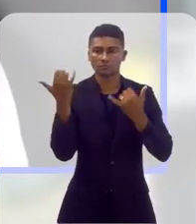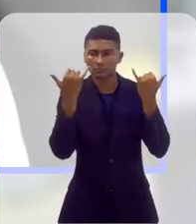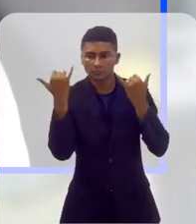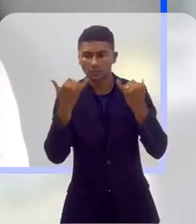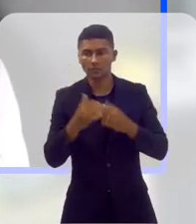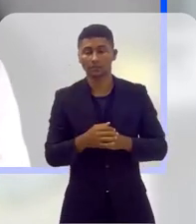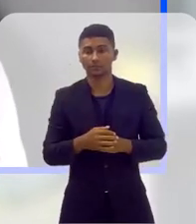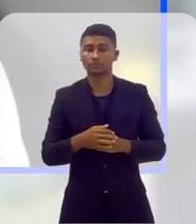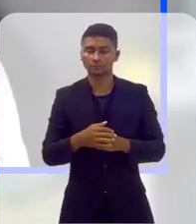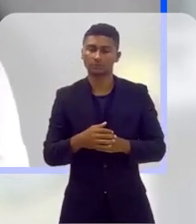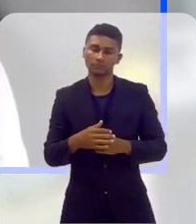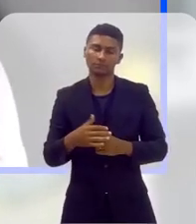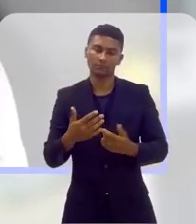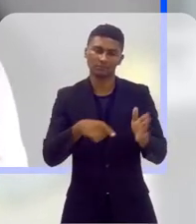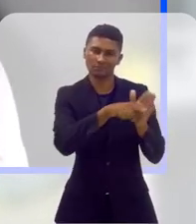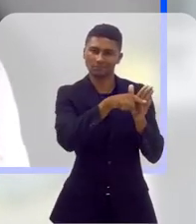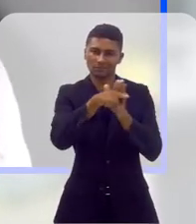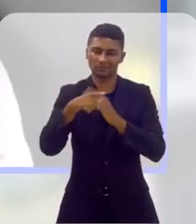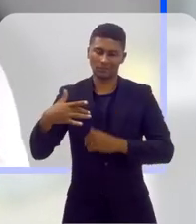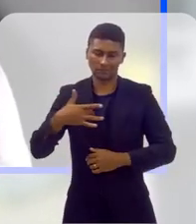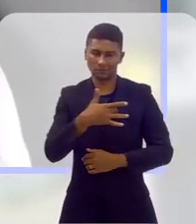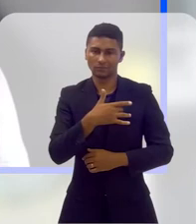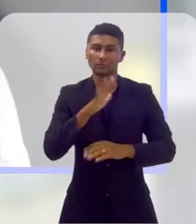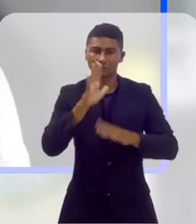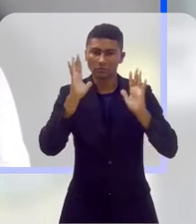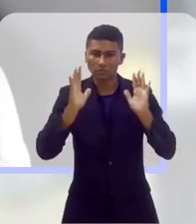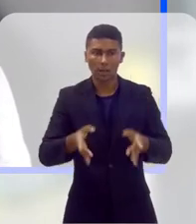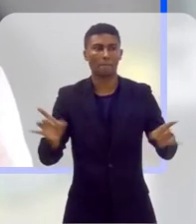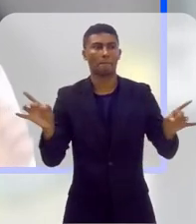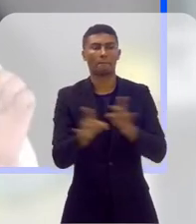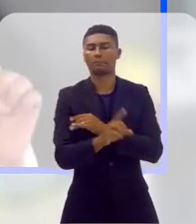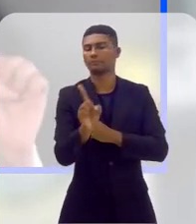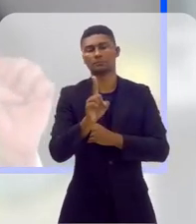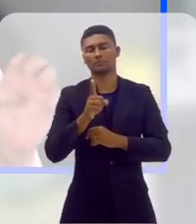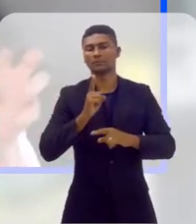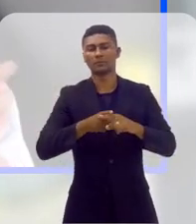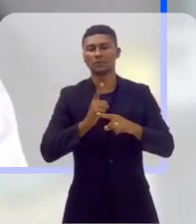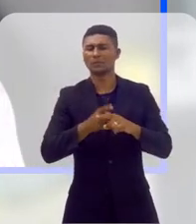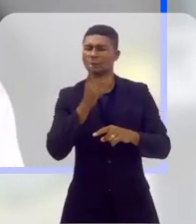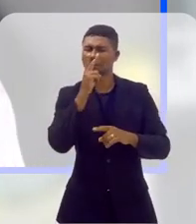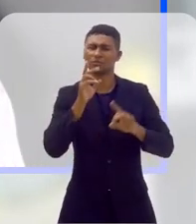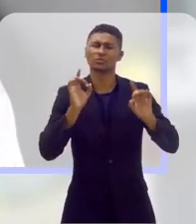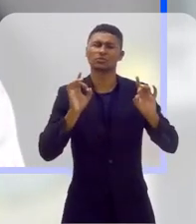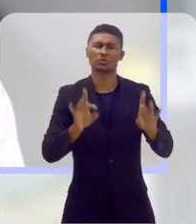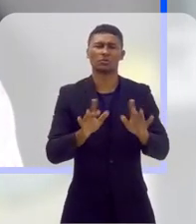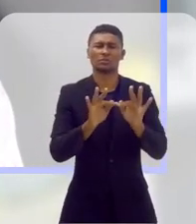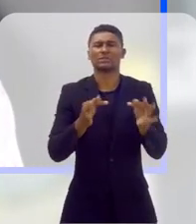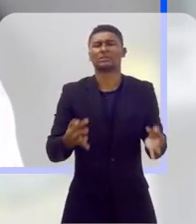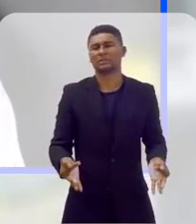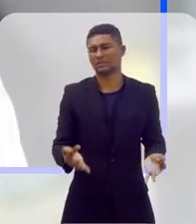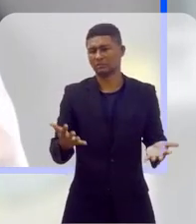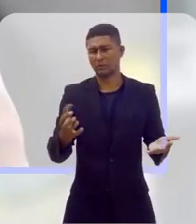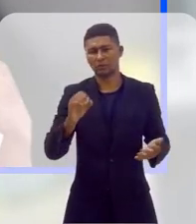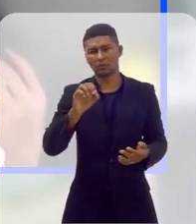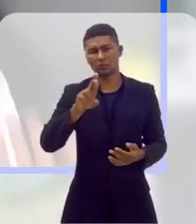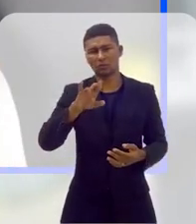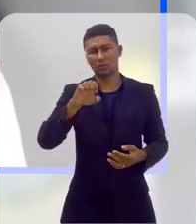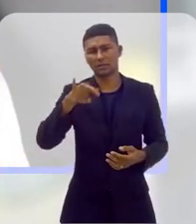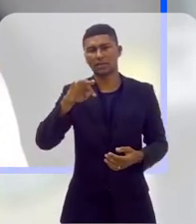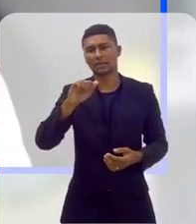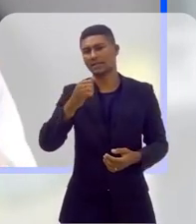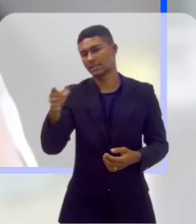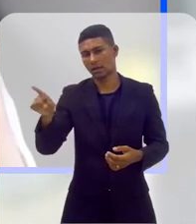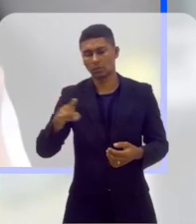a falar numa pesquisa de saúde, mas não é tão satisfatória, porque ele só usa a questão da orientação sexual. Temos